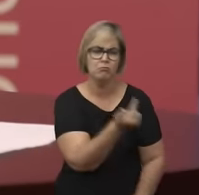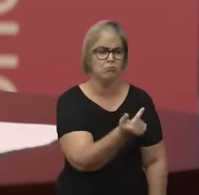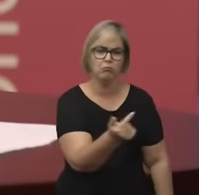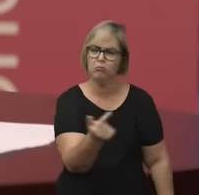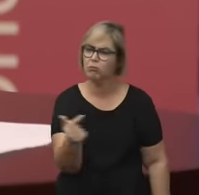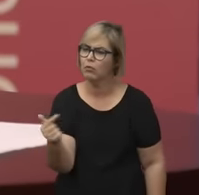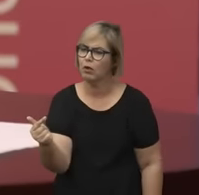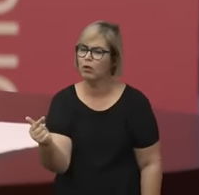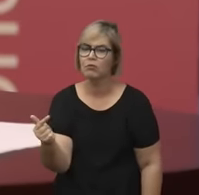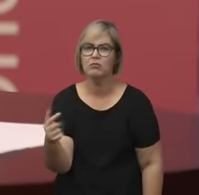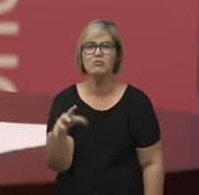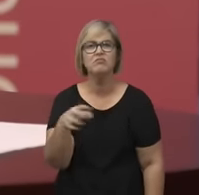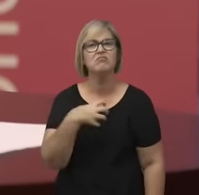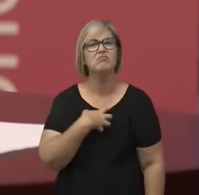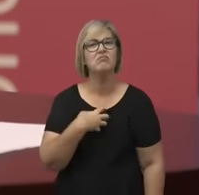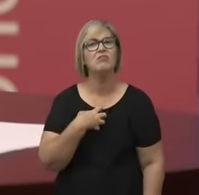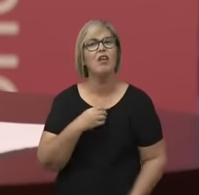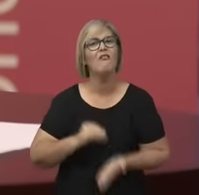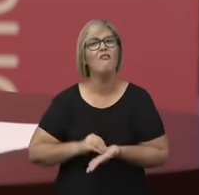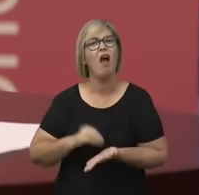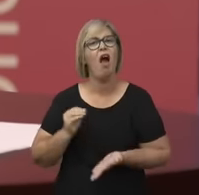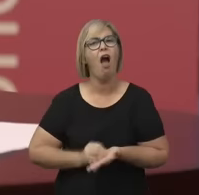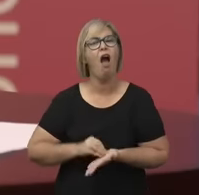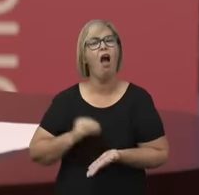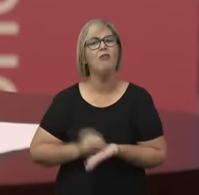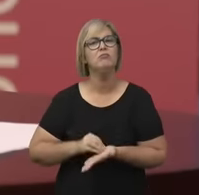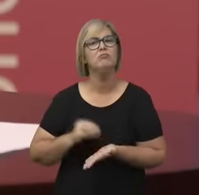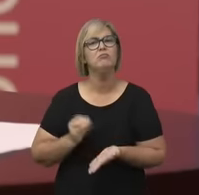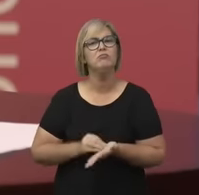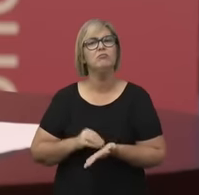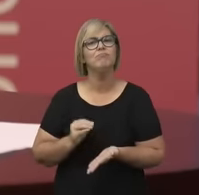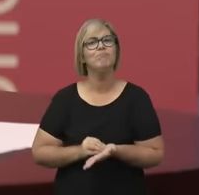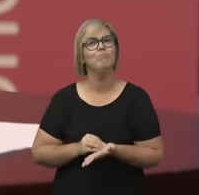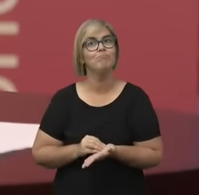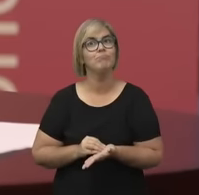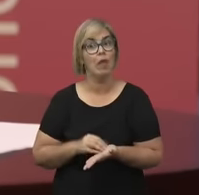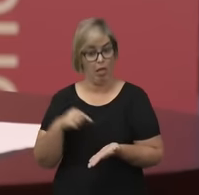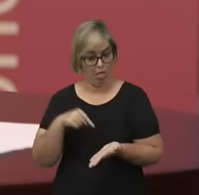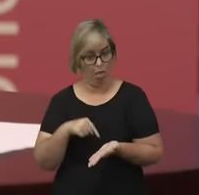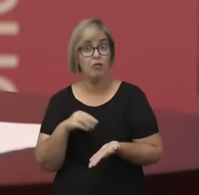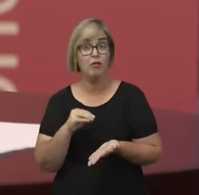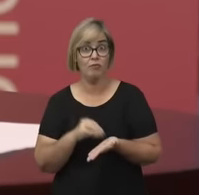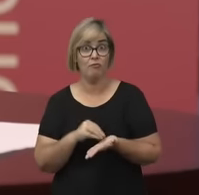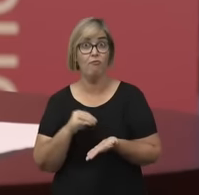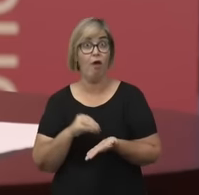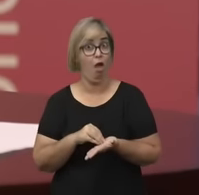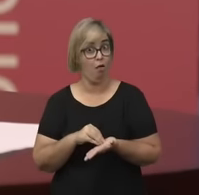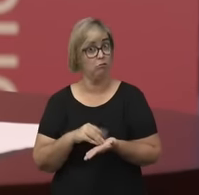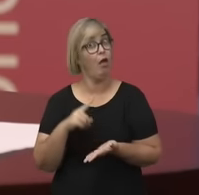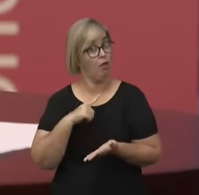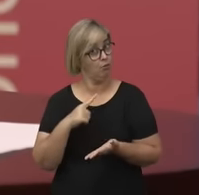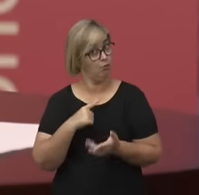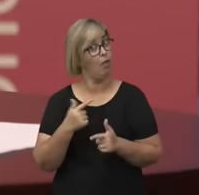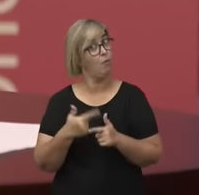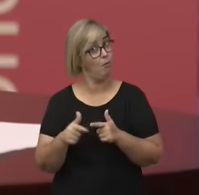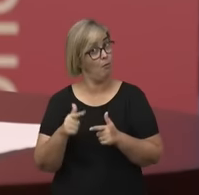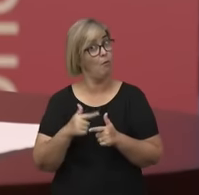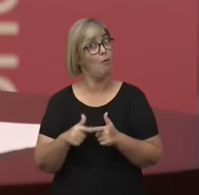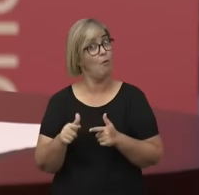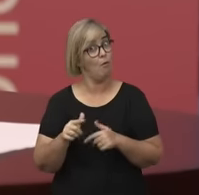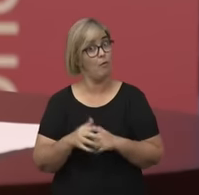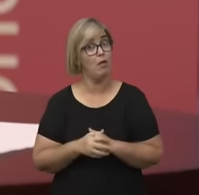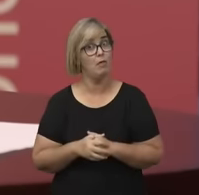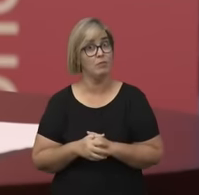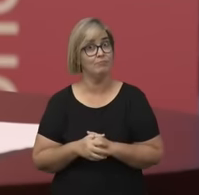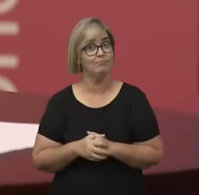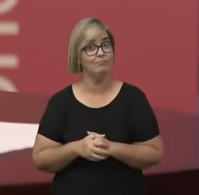ausência. E essa ausência, ela tem efeito. Qual o efeito imediato dessa ausência? É